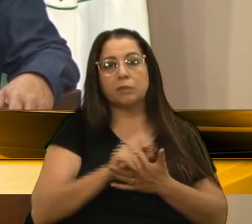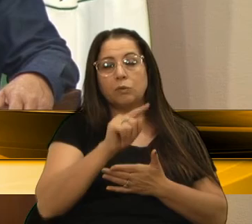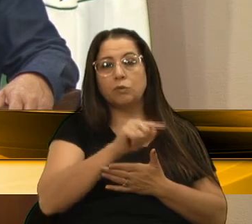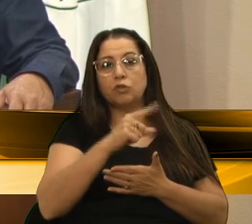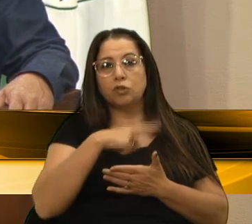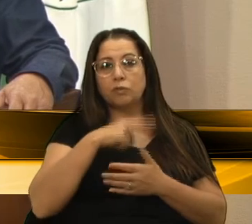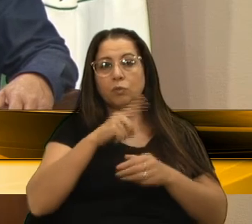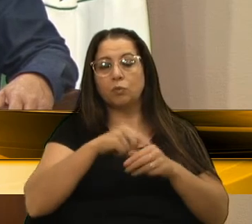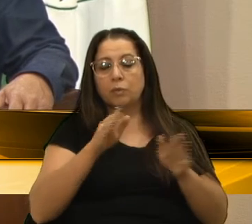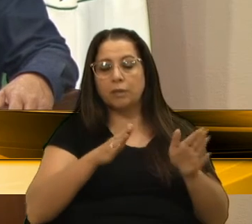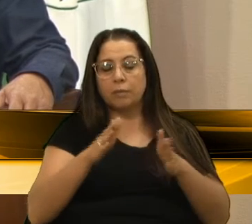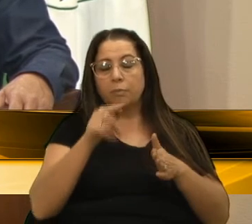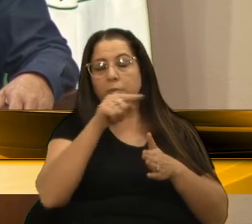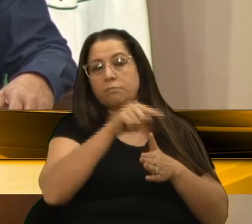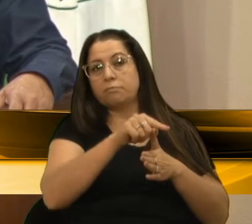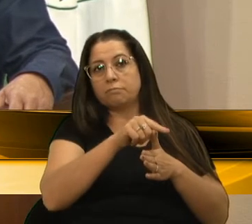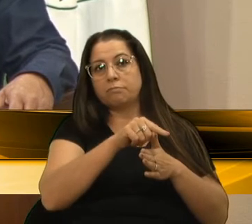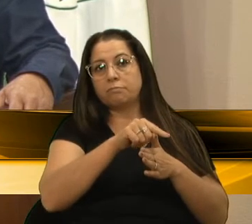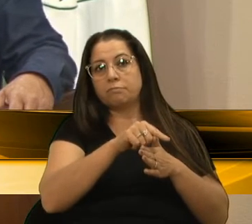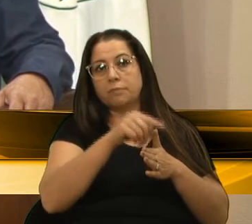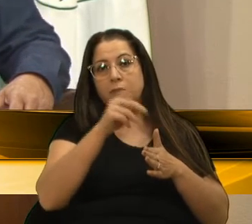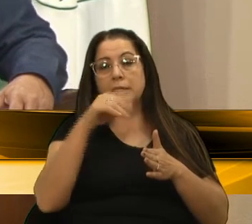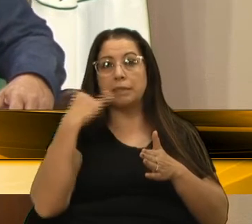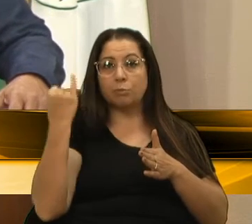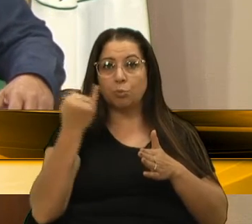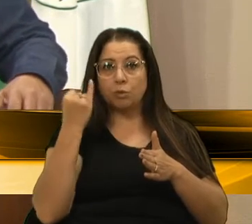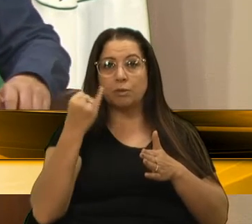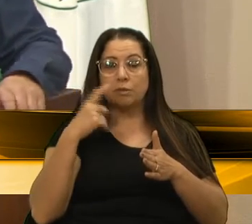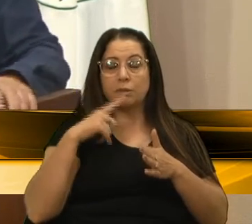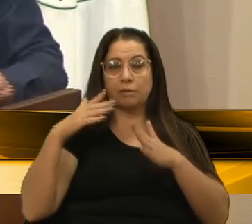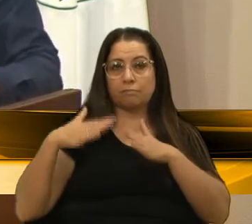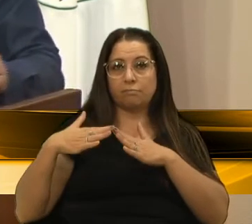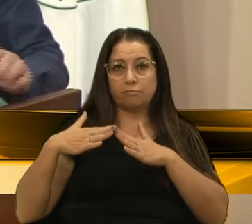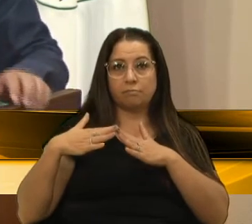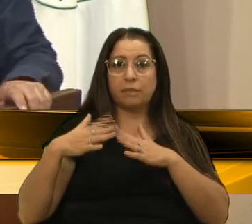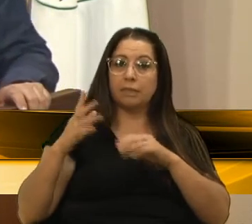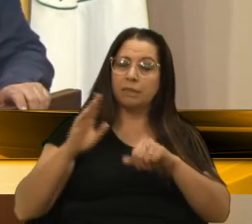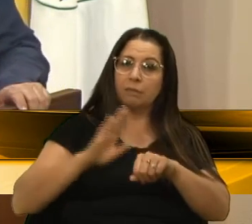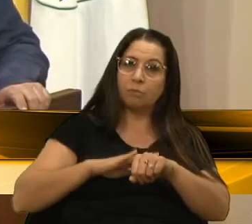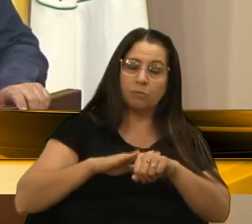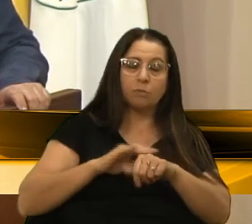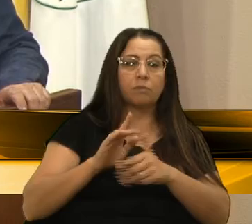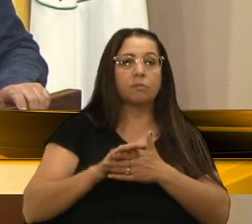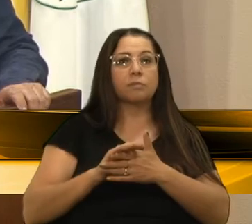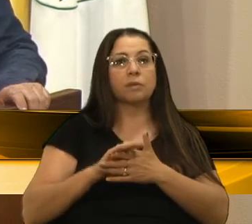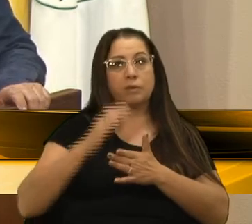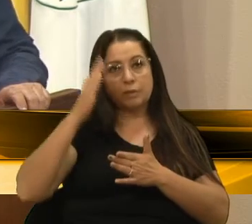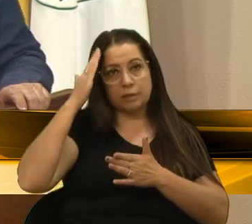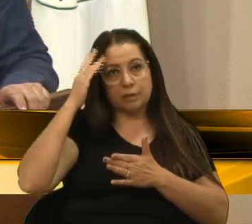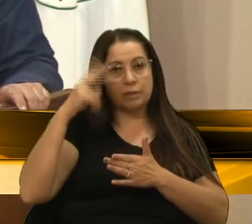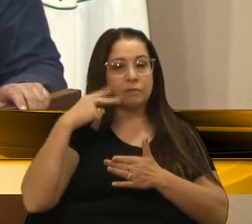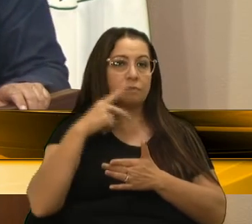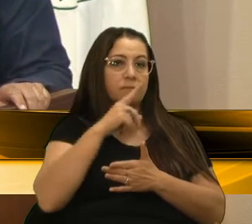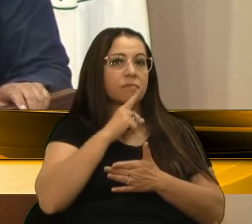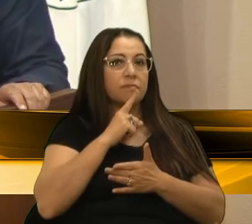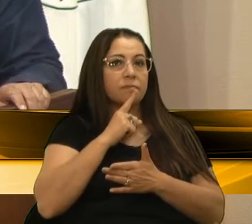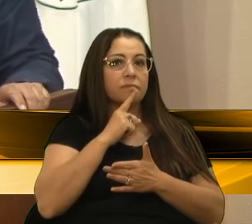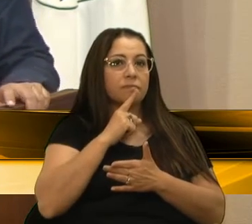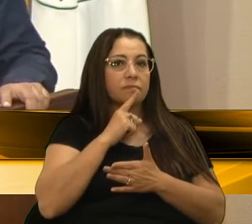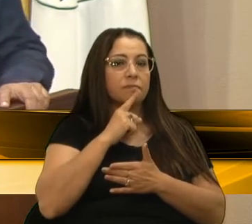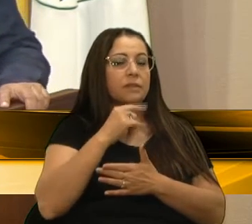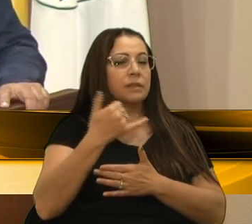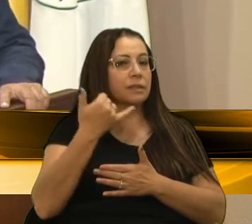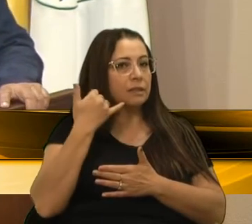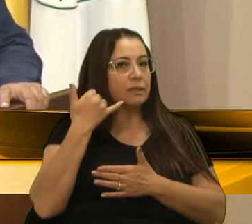é período que estive lá também, eu sei a importância que teve essa casa, então, neste momento, eu sei que, o vereador Menegucci, já cansou de me